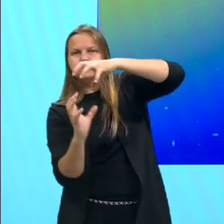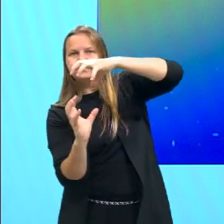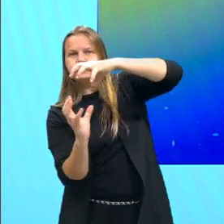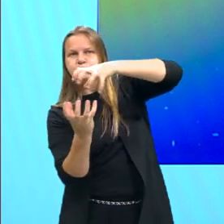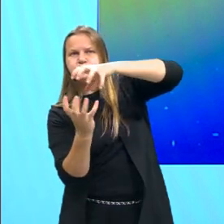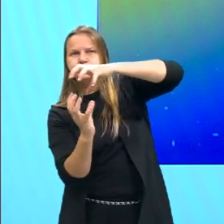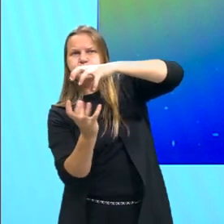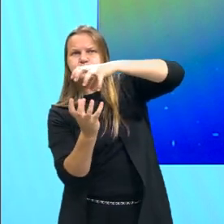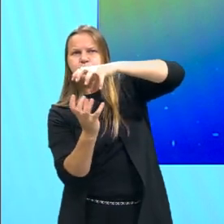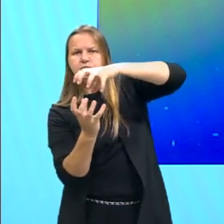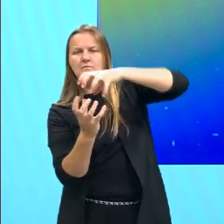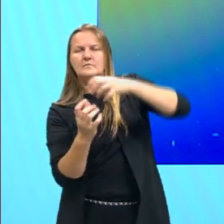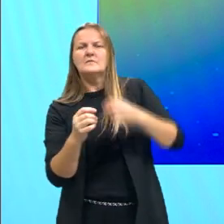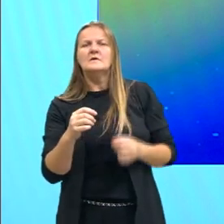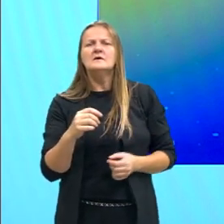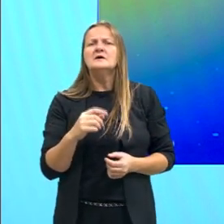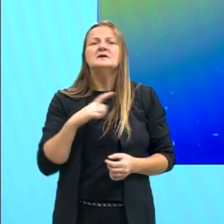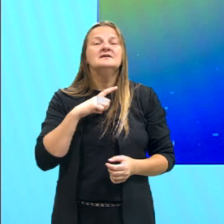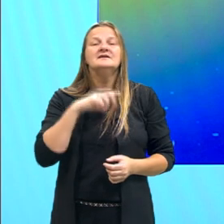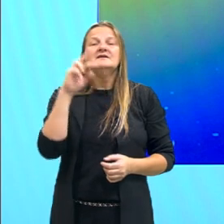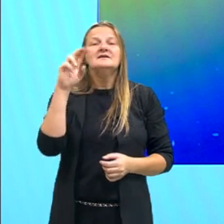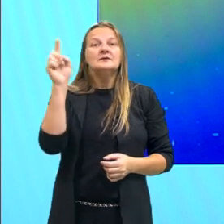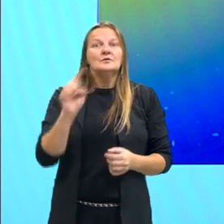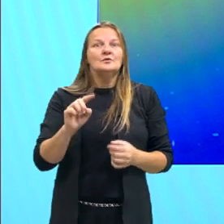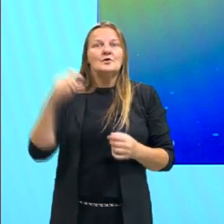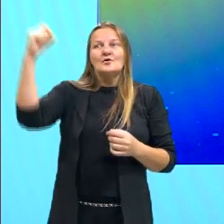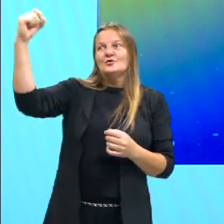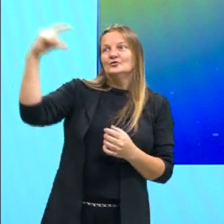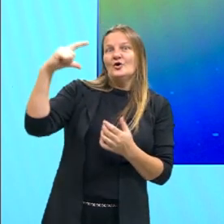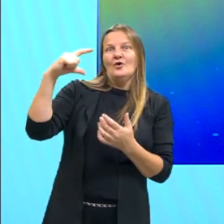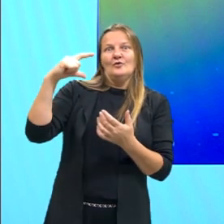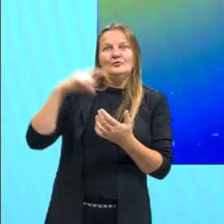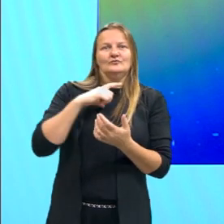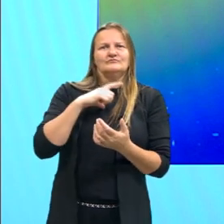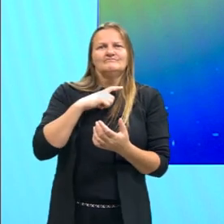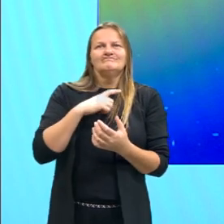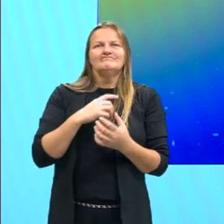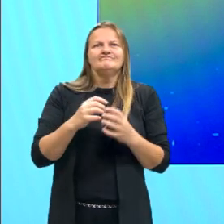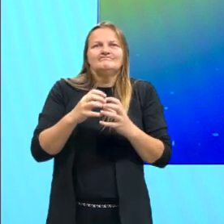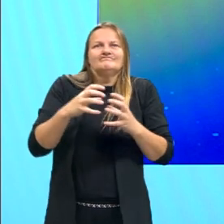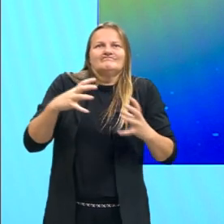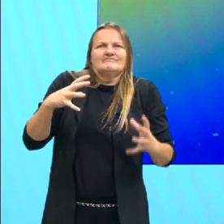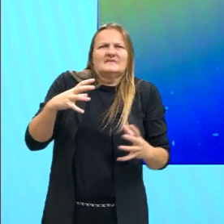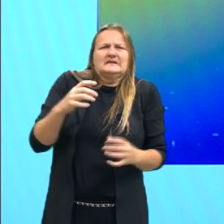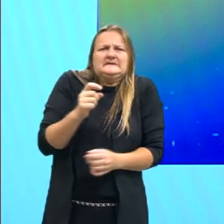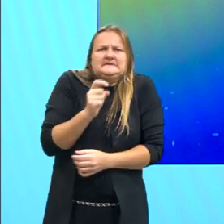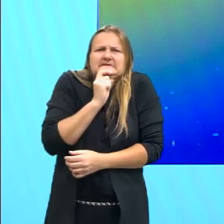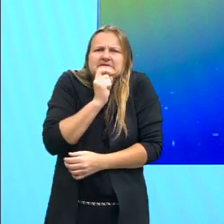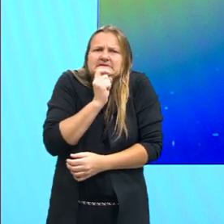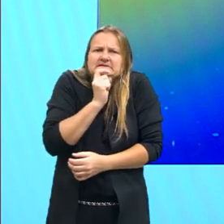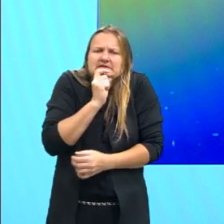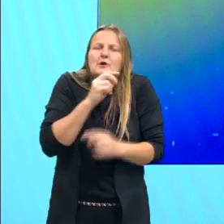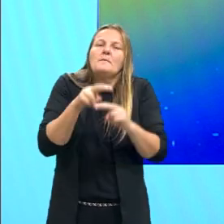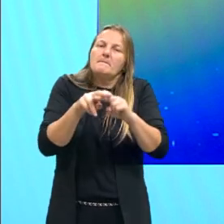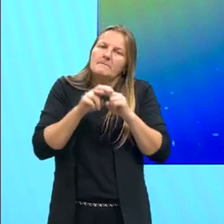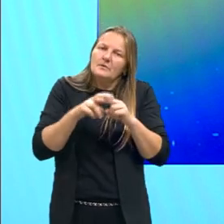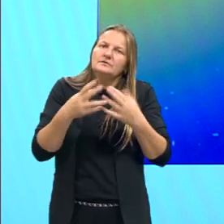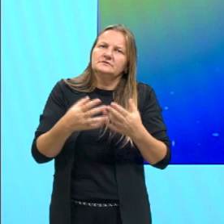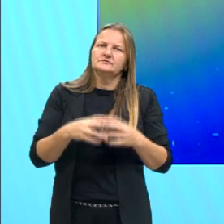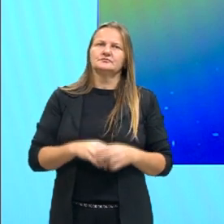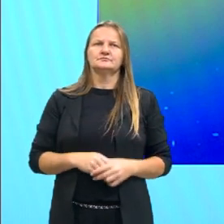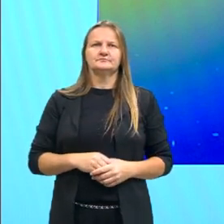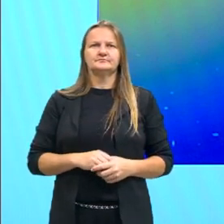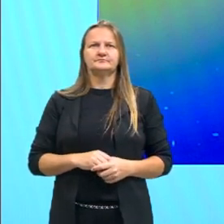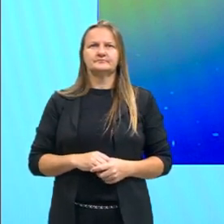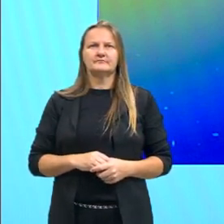mais baixo aí e ainda assim vai ser refletido em uma área muito maior pra interagir, pra transformar isso aí.